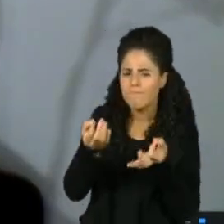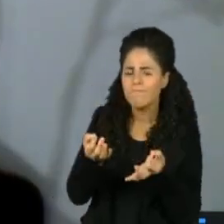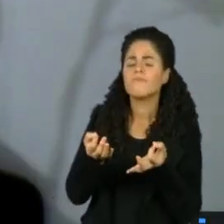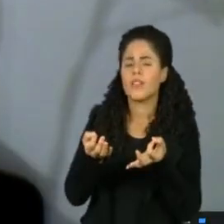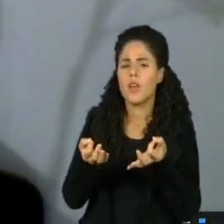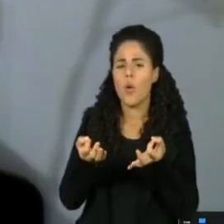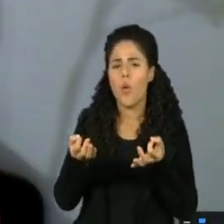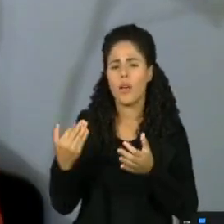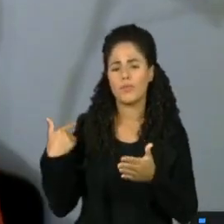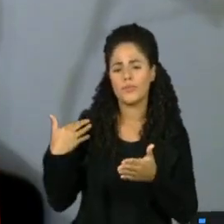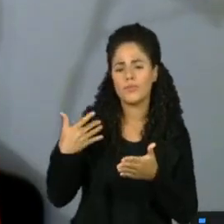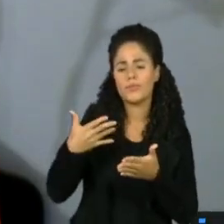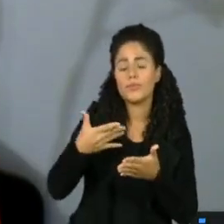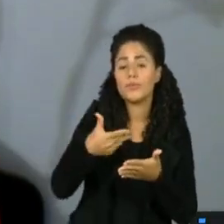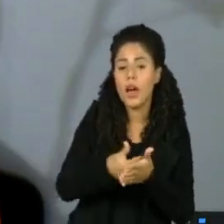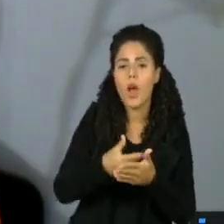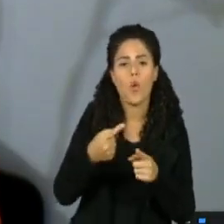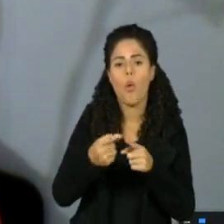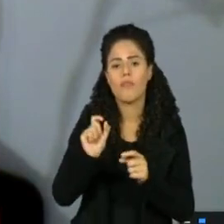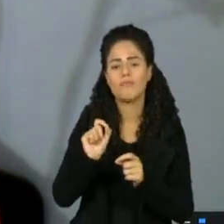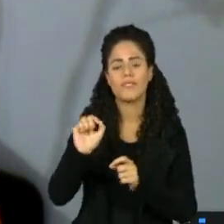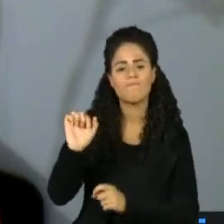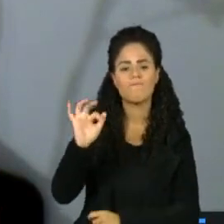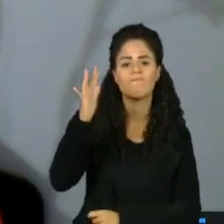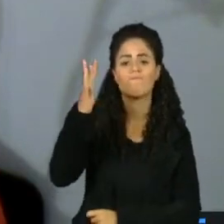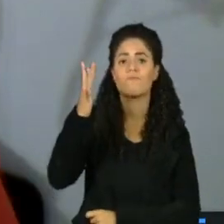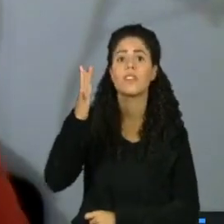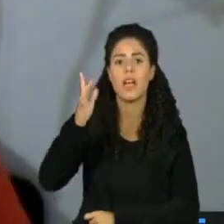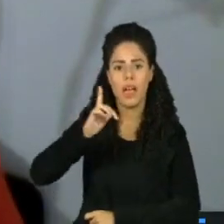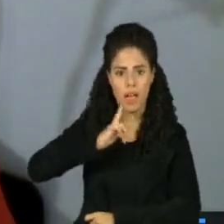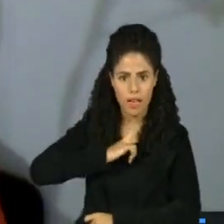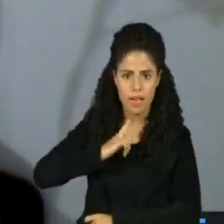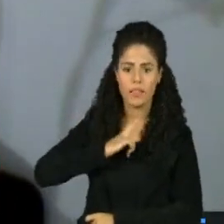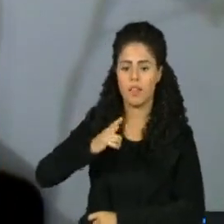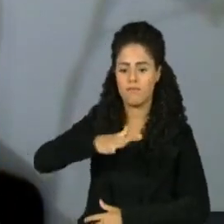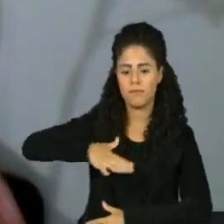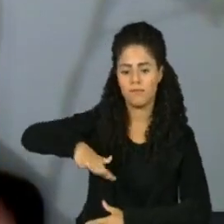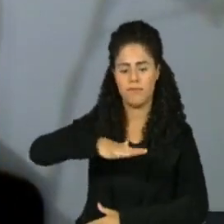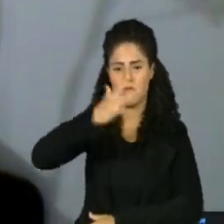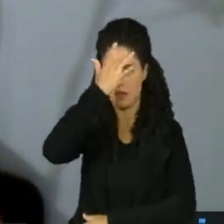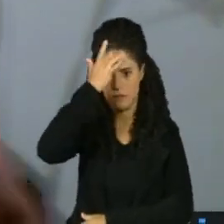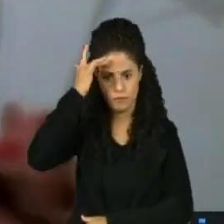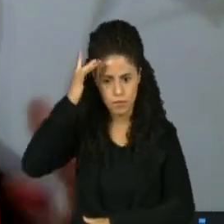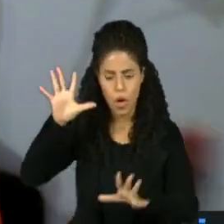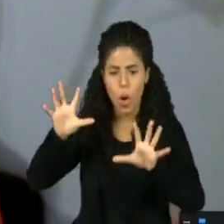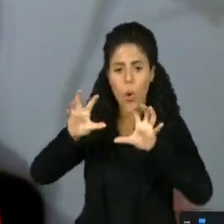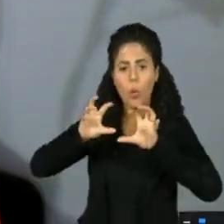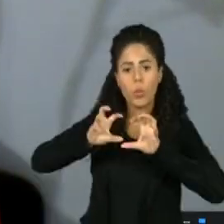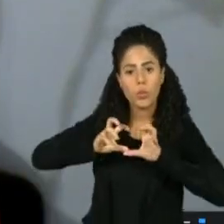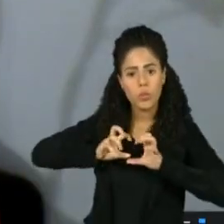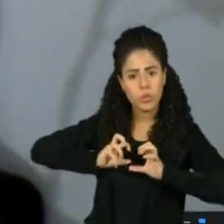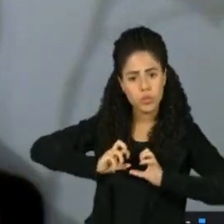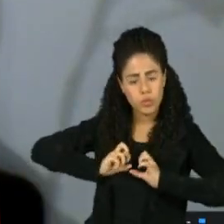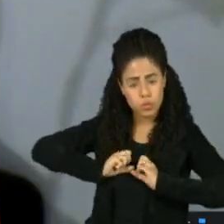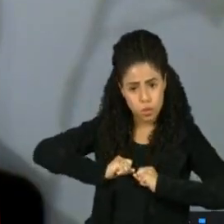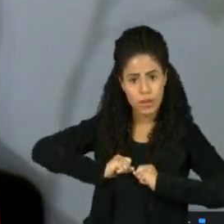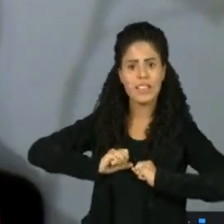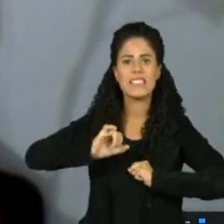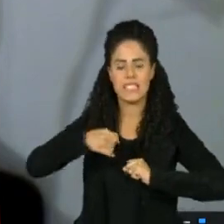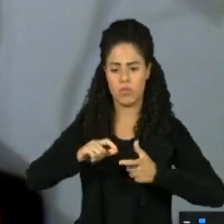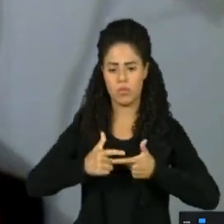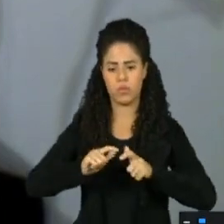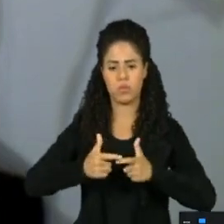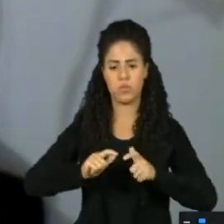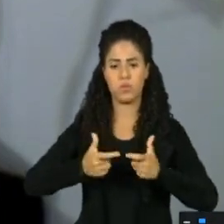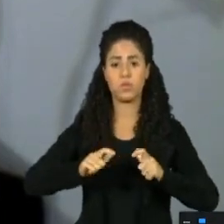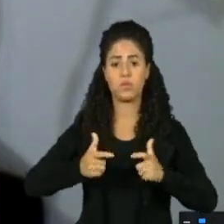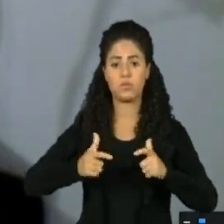especial. Por quê? Porque nós temos o contingente de pessoas onde o vírus está provocando um número grande de